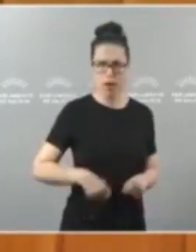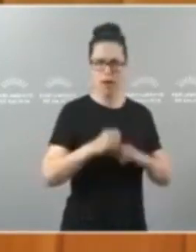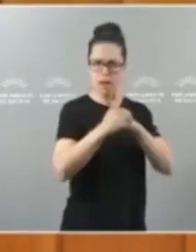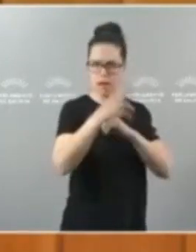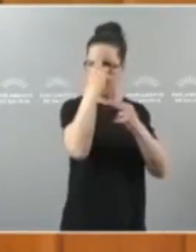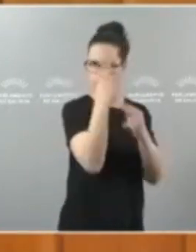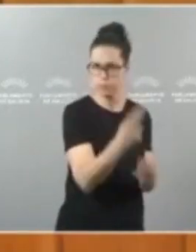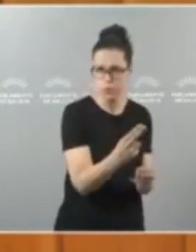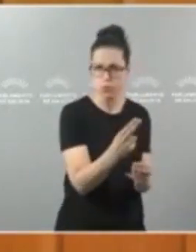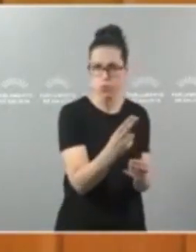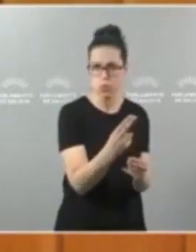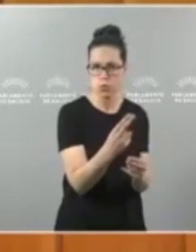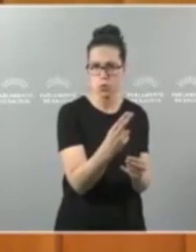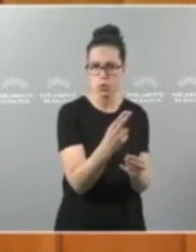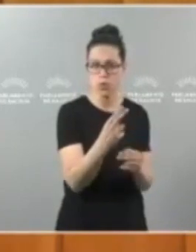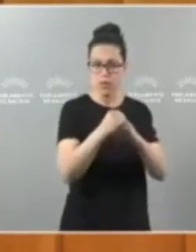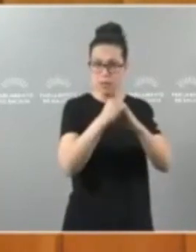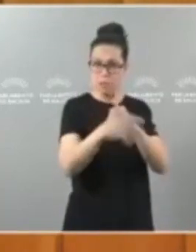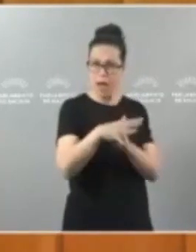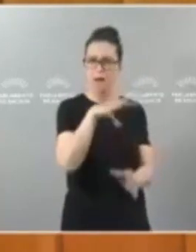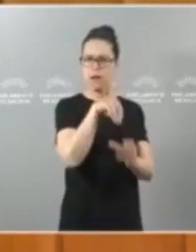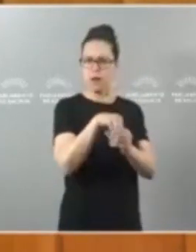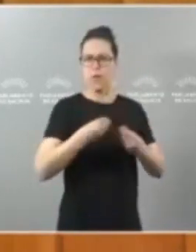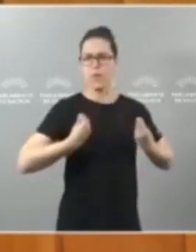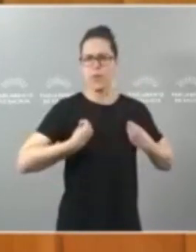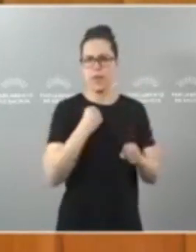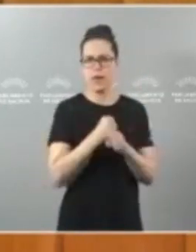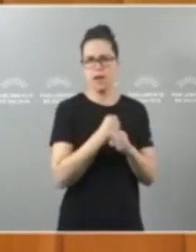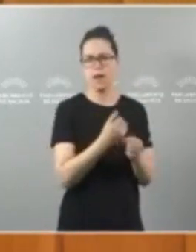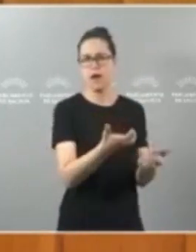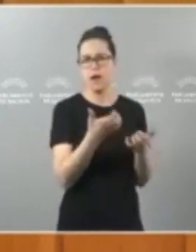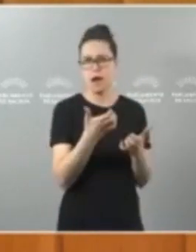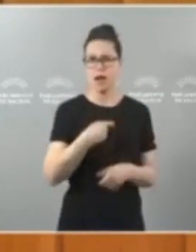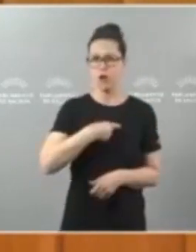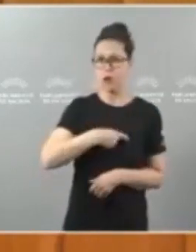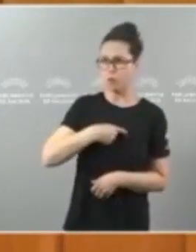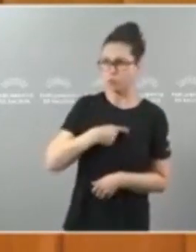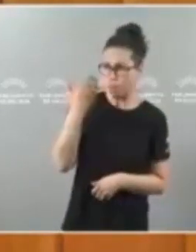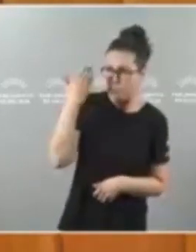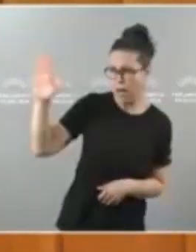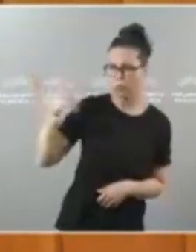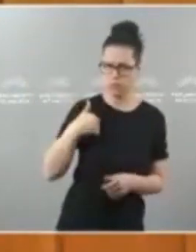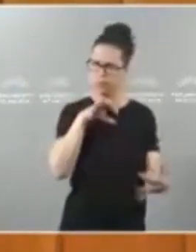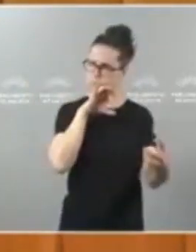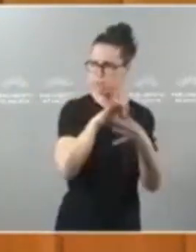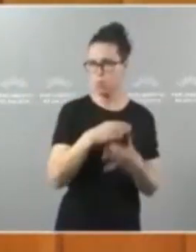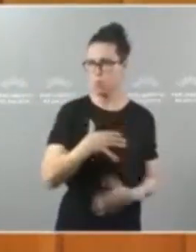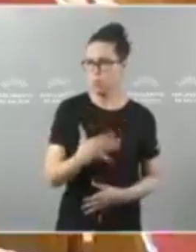que do mar ten que poder vivirse. Comisarios sin que vicios, do mar vívese. Moito, graças.